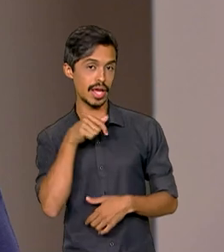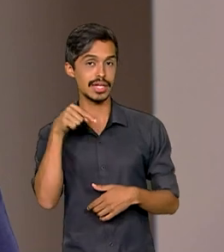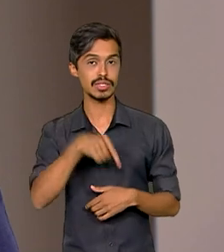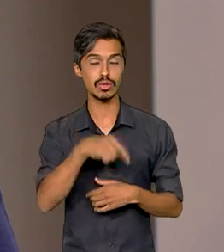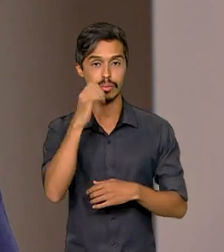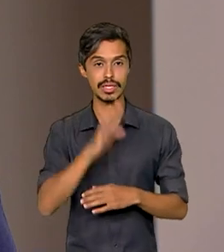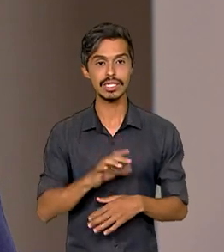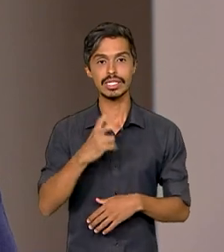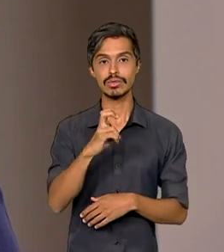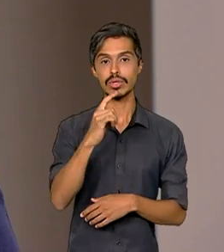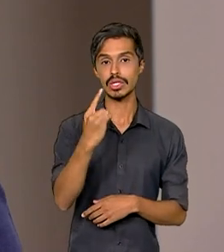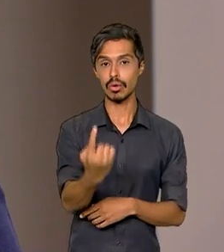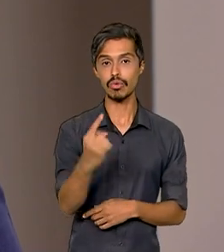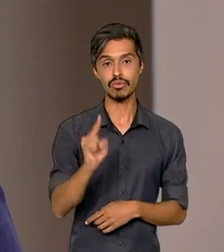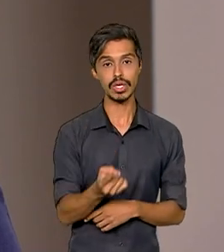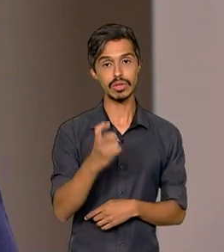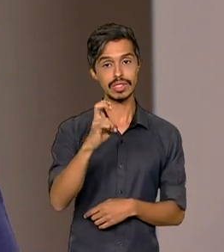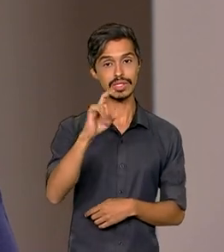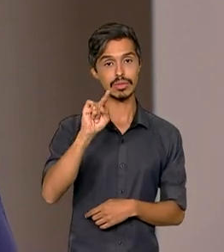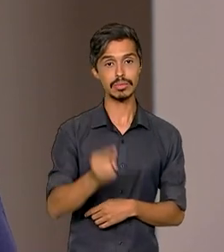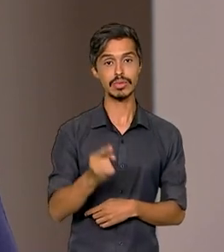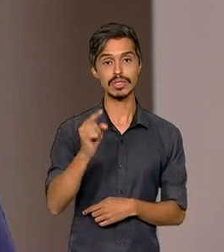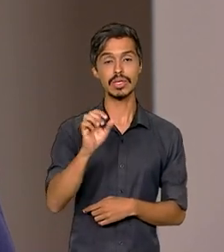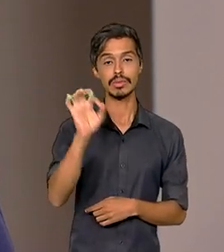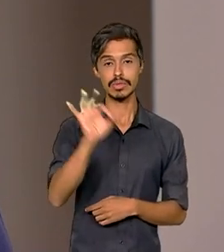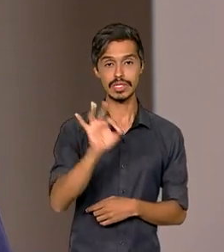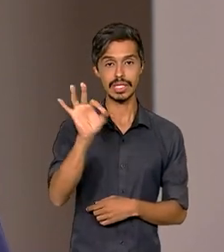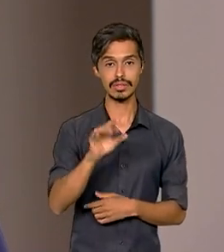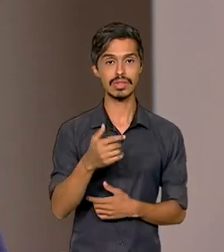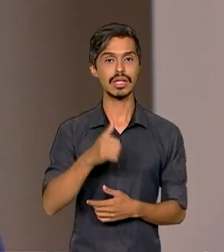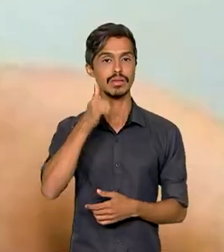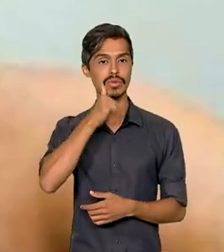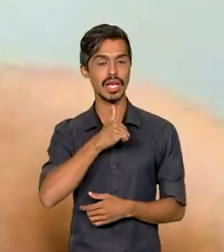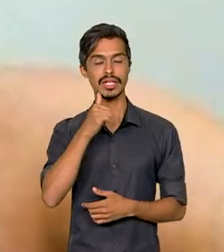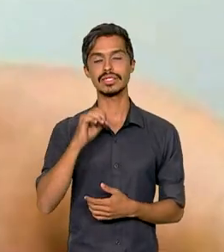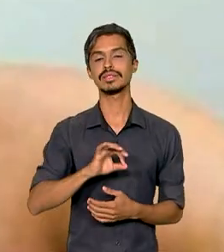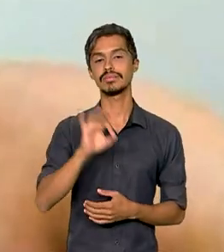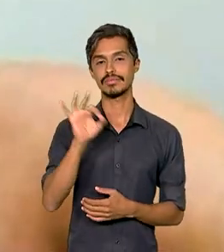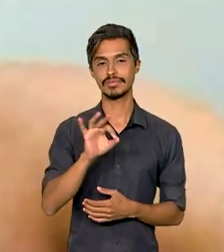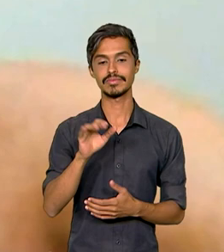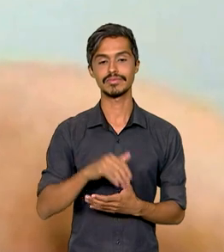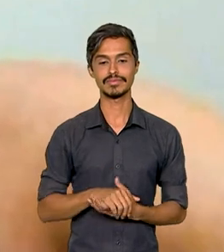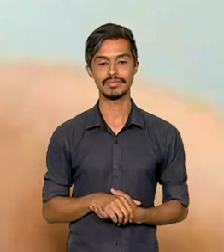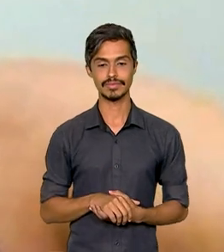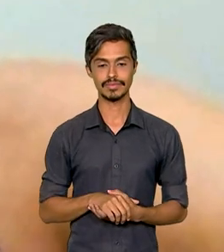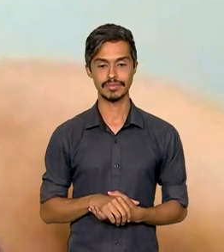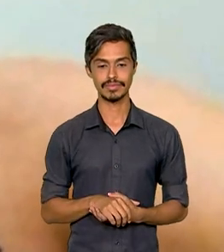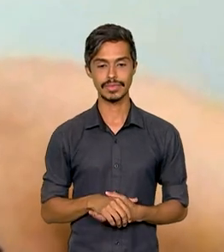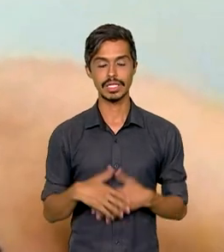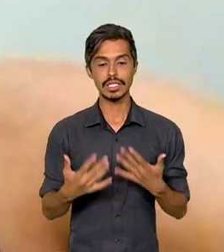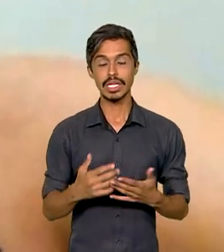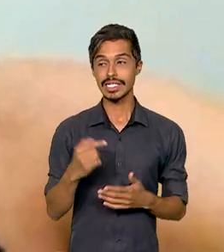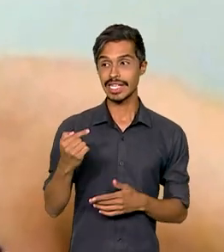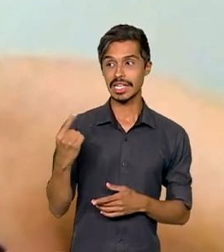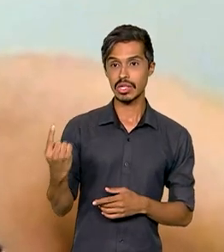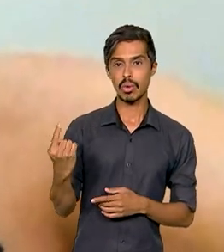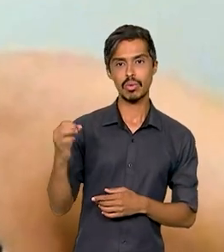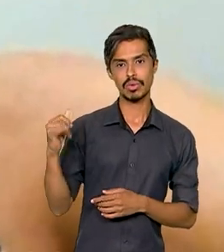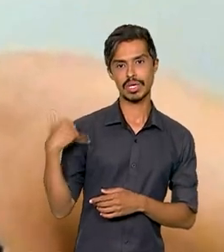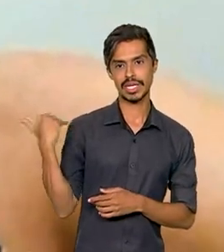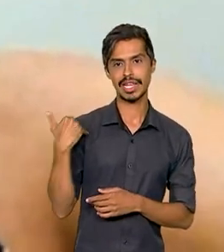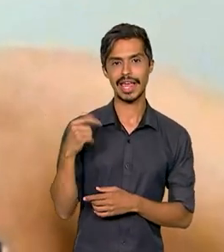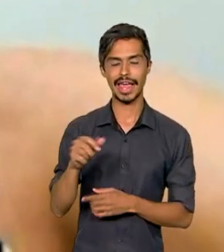51,5% dos brasileiros são mulheres. Com 71 anos, a